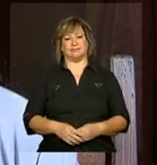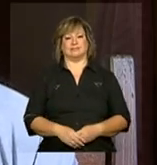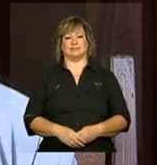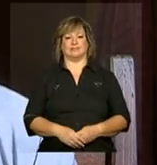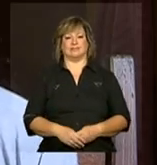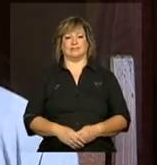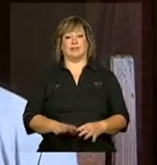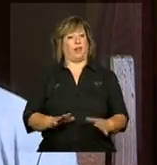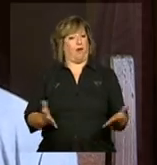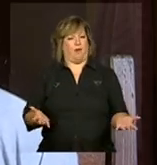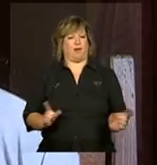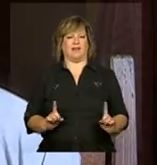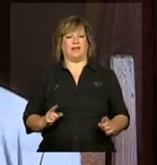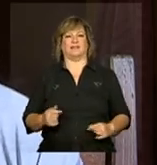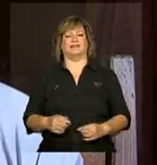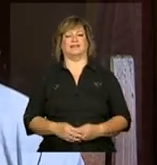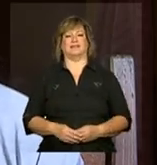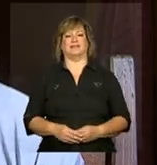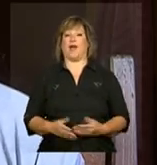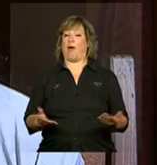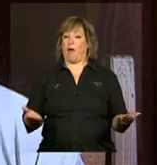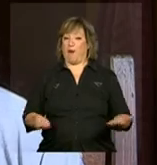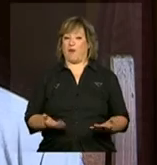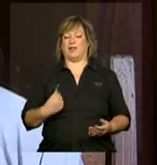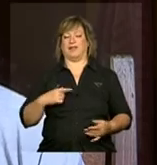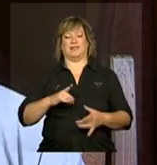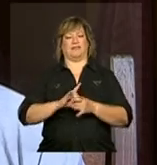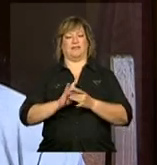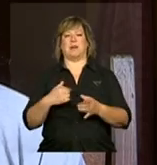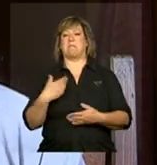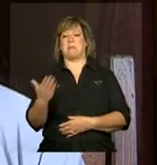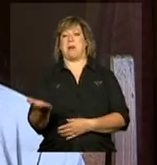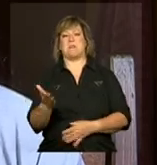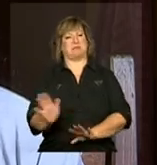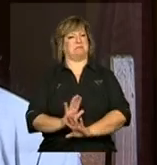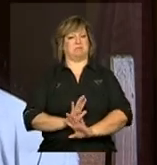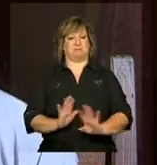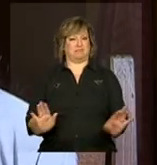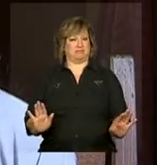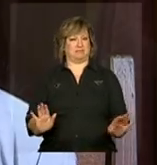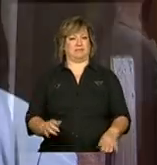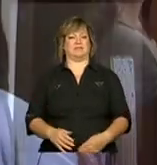E hoje não. Hoje eu não vivo pedindo as coisas a ele.